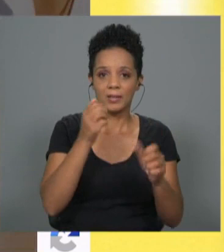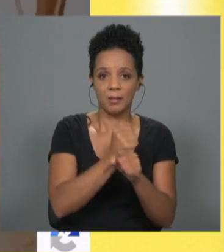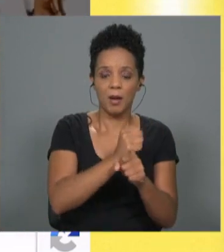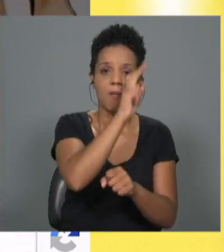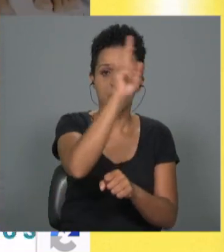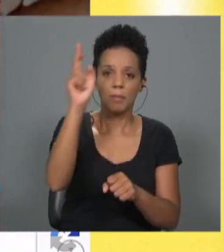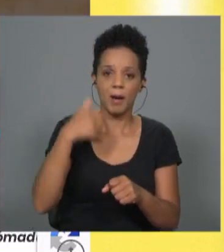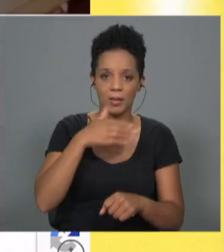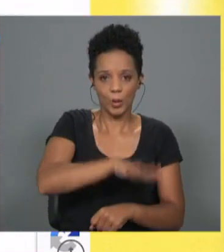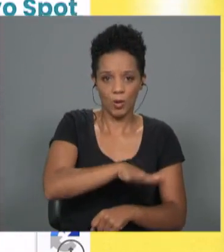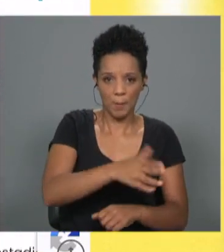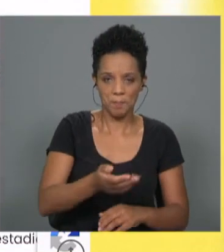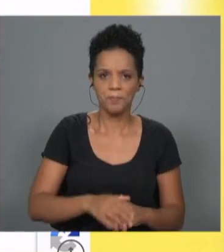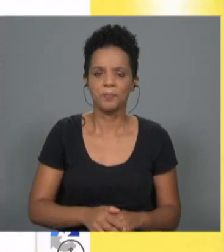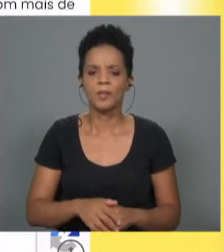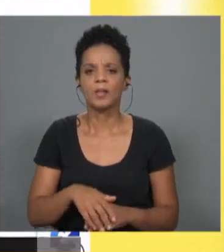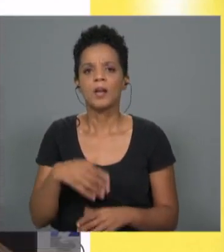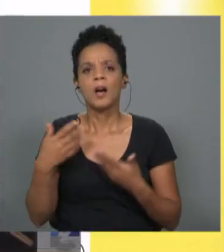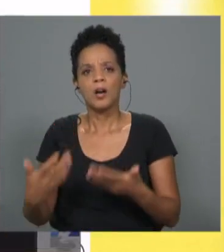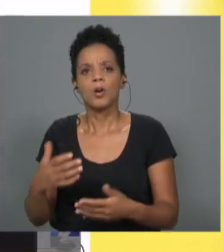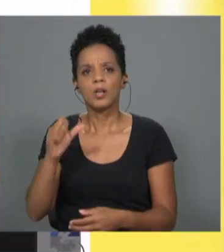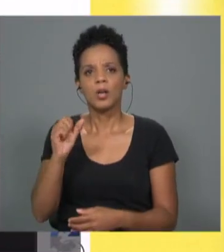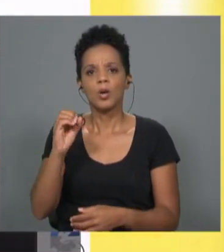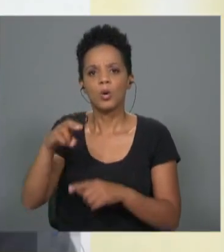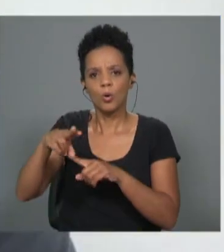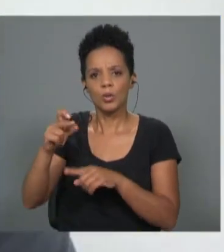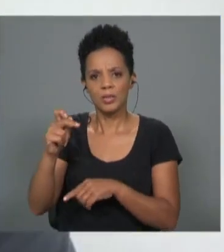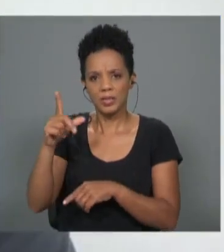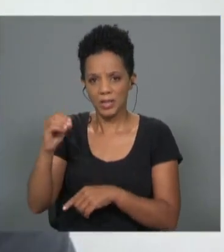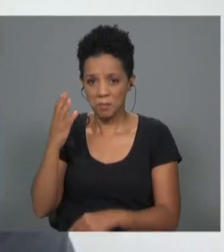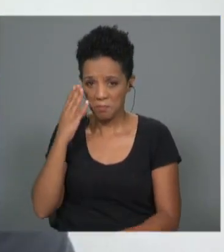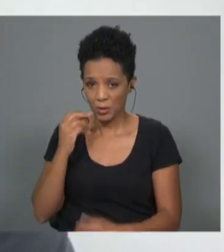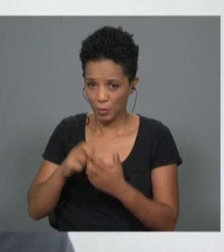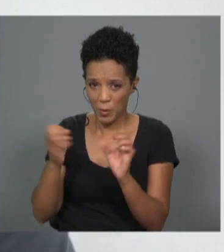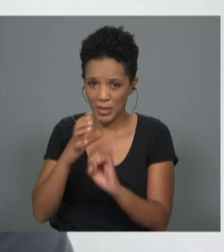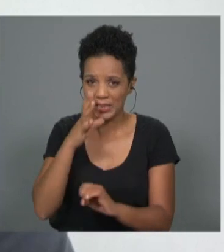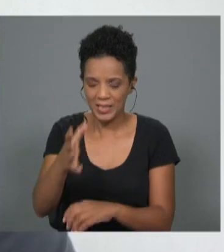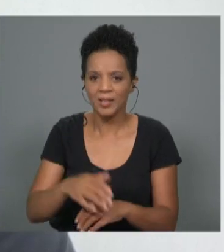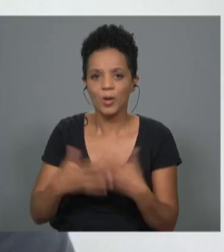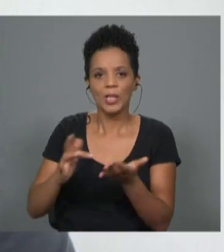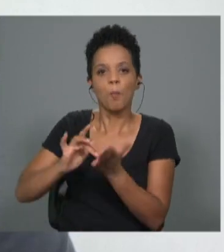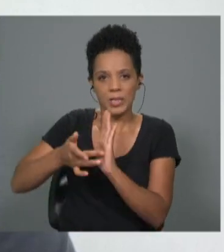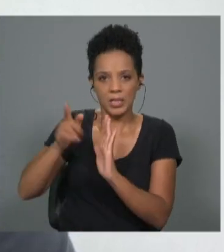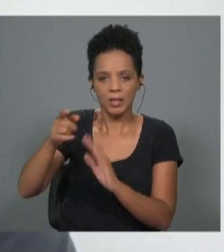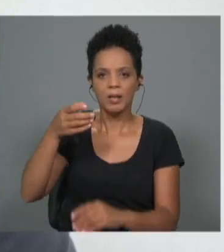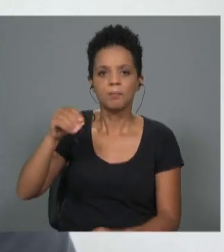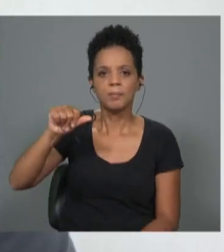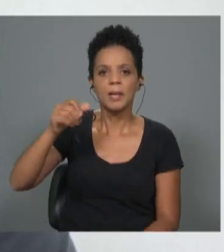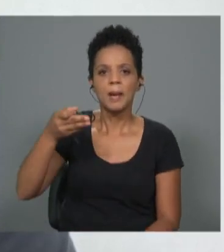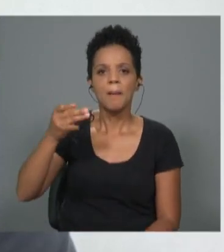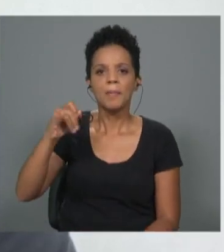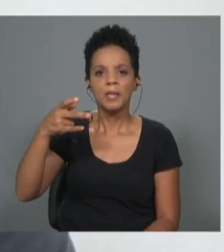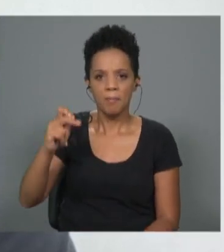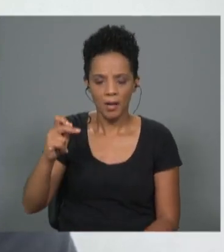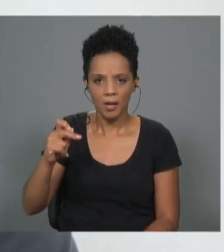Gonçalo, está neste momento, e julgo que não vou cometer nenhuma inconfidência, no Brasil, em Pipa. Correto.